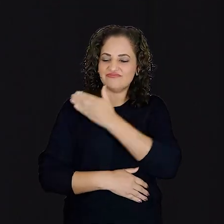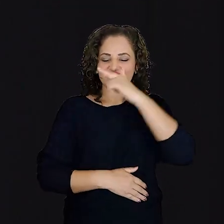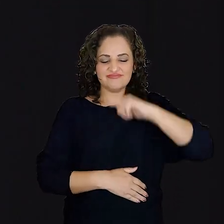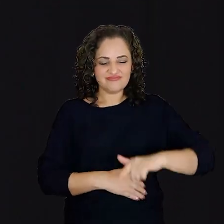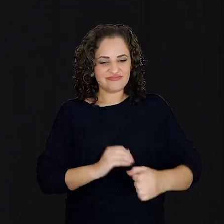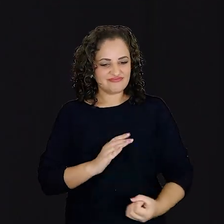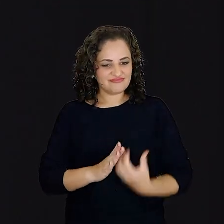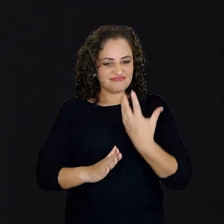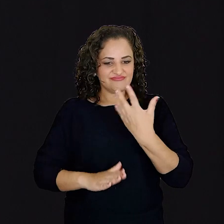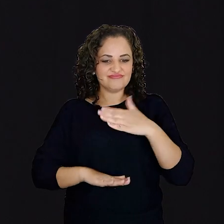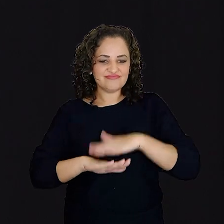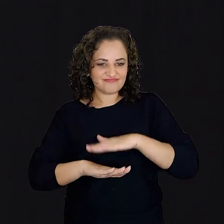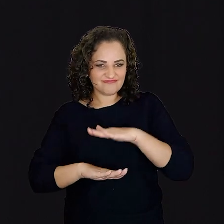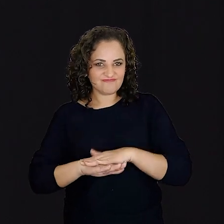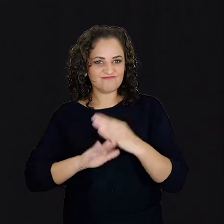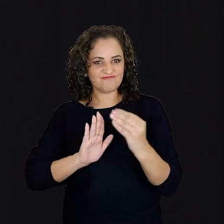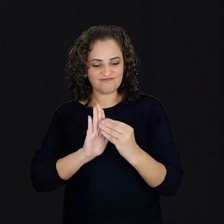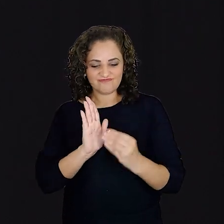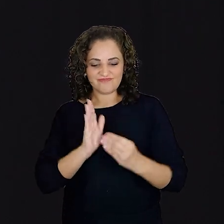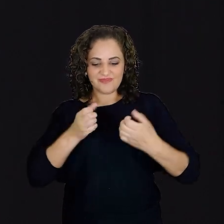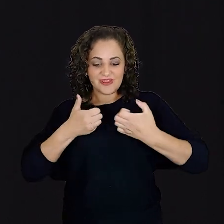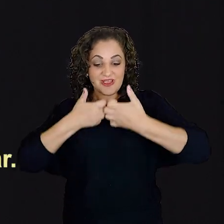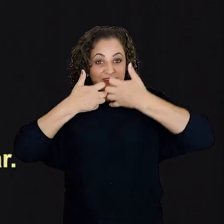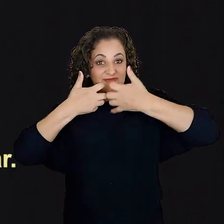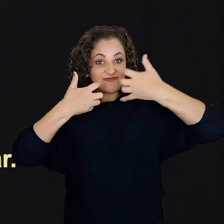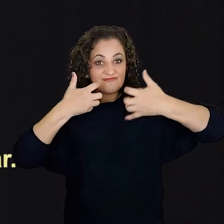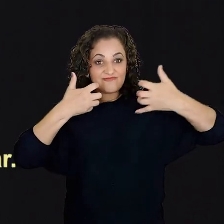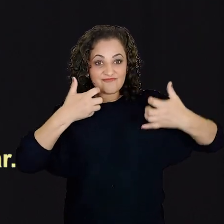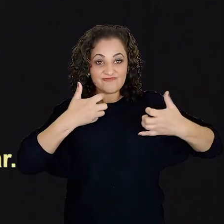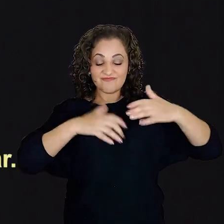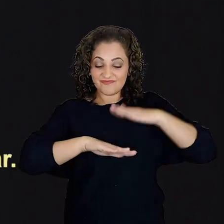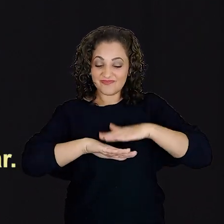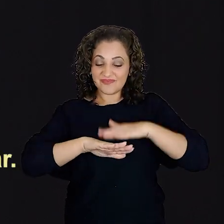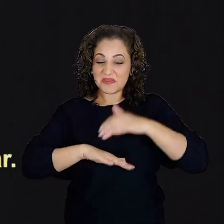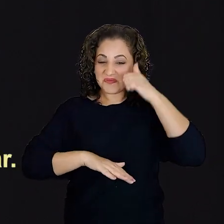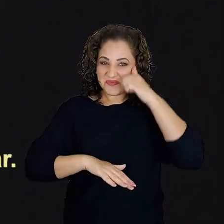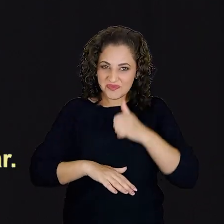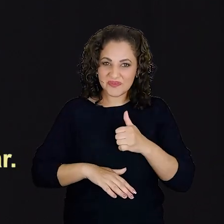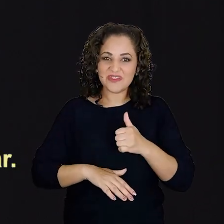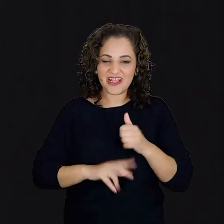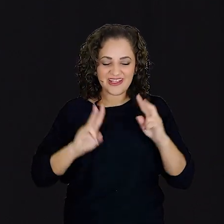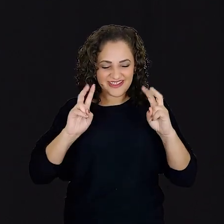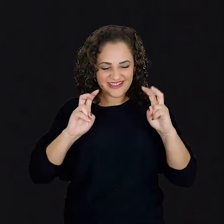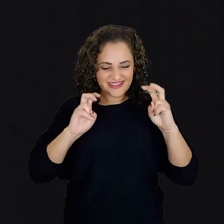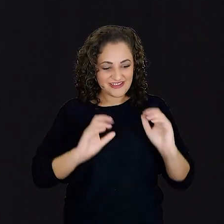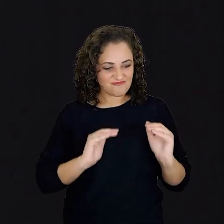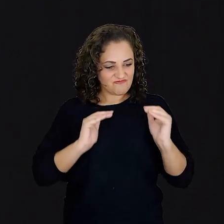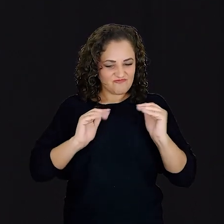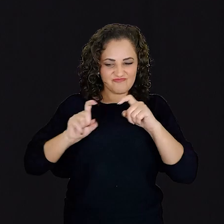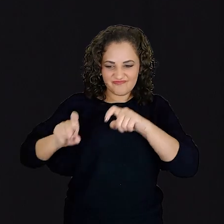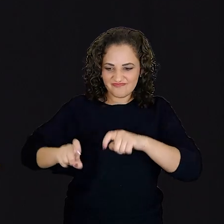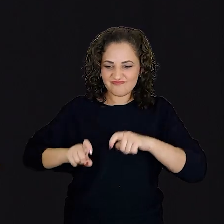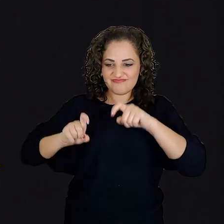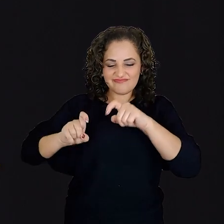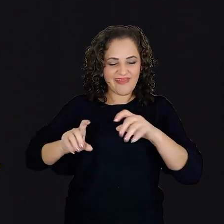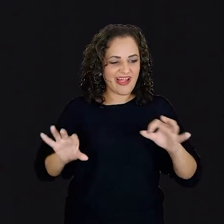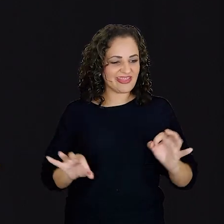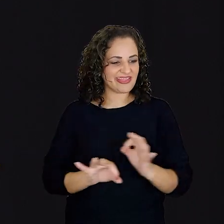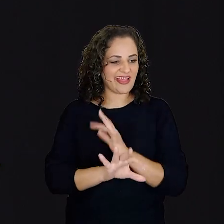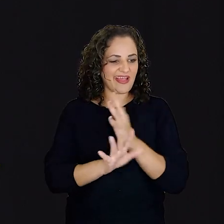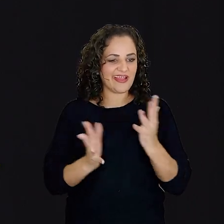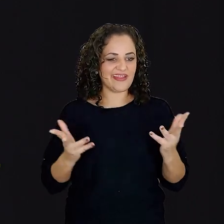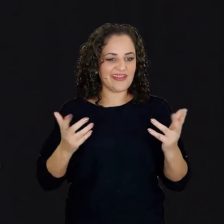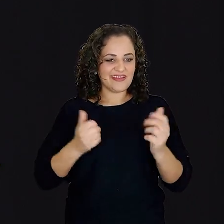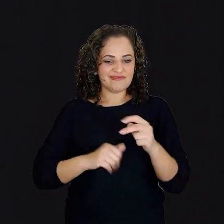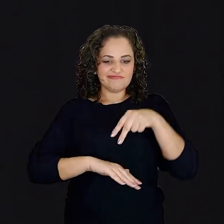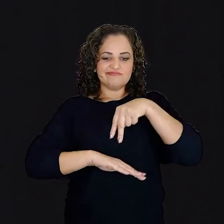preconceito e compõe a primeira partitura feita por uma mulher para uma opereta popular, a Corte na Roça. E assim, ela